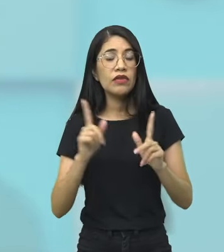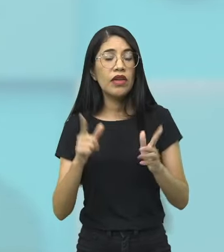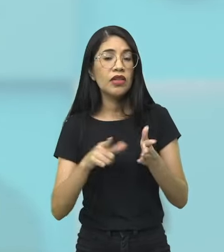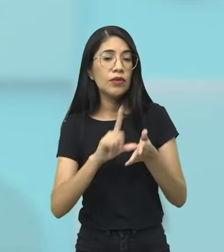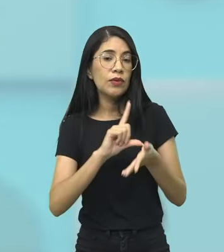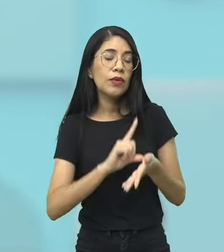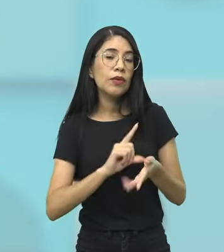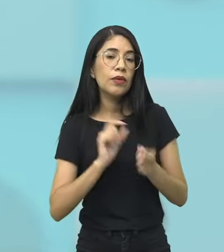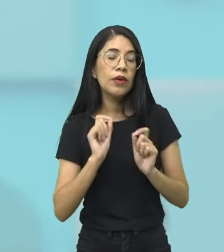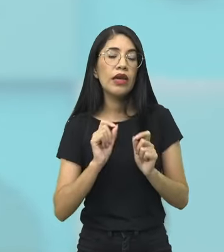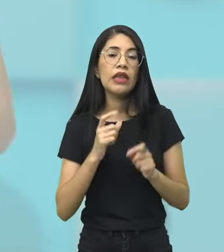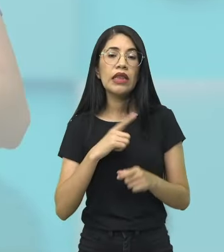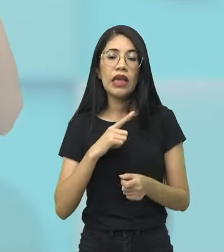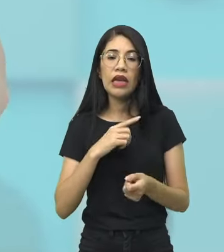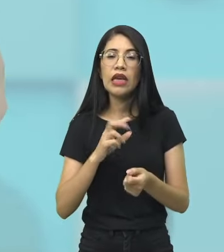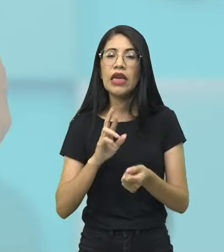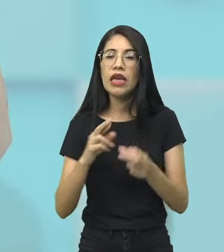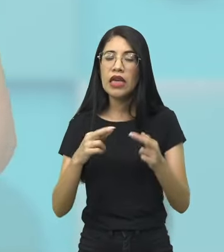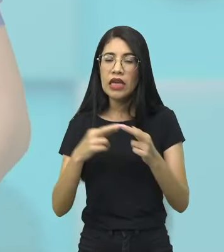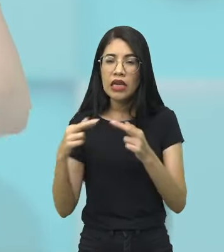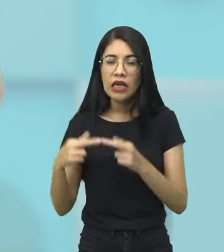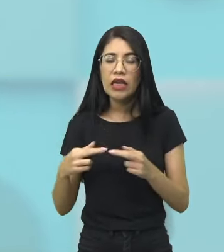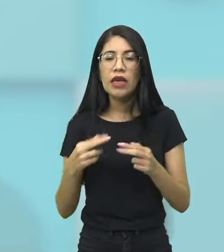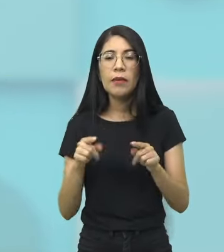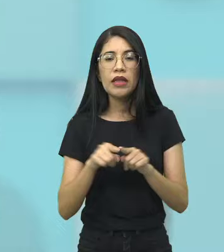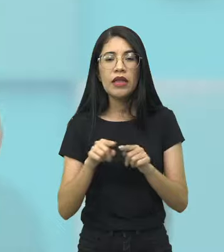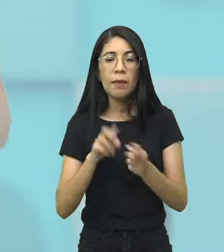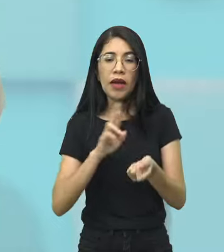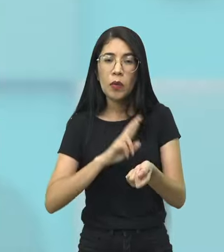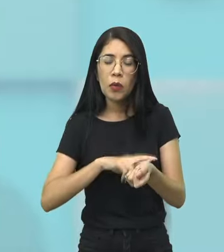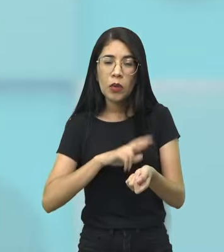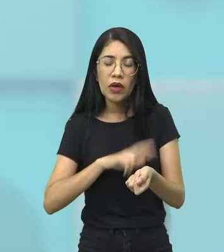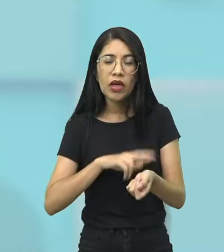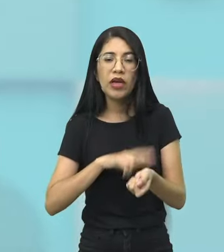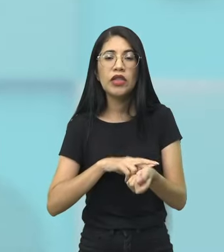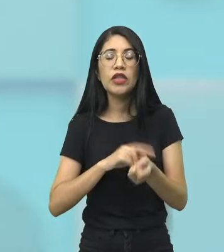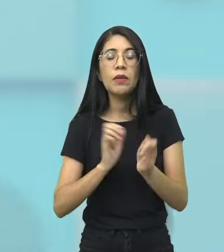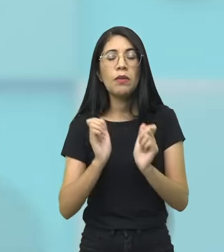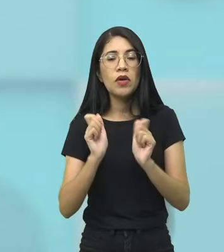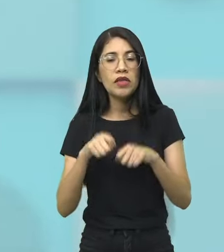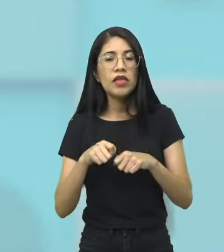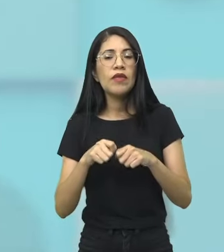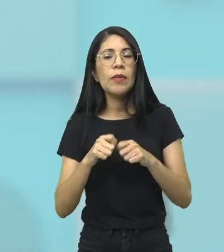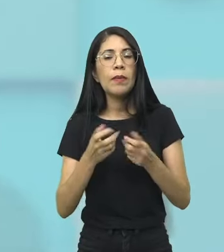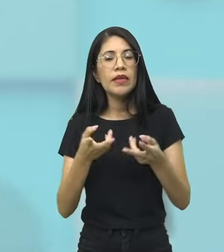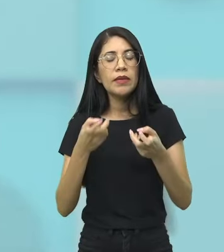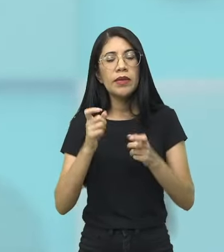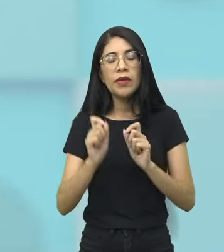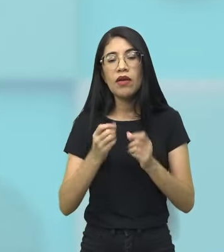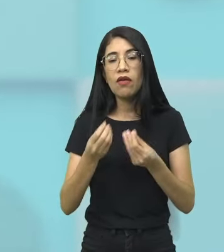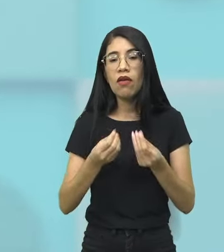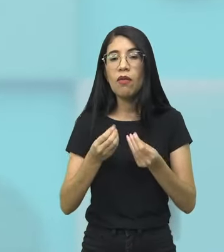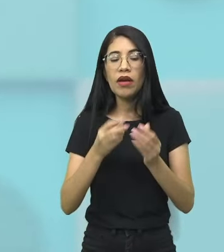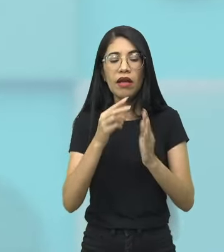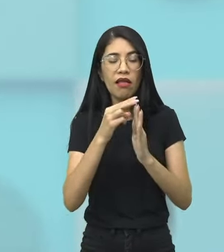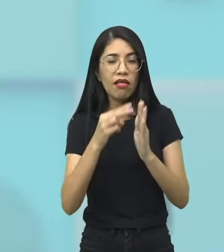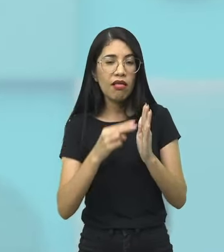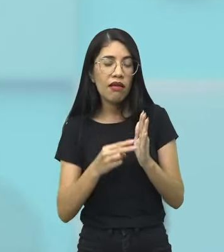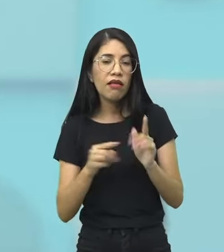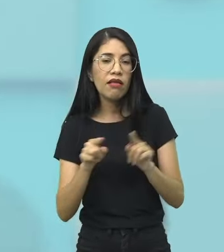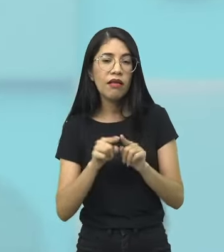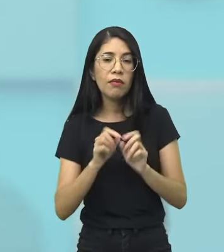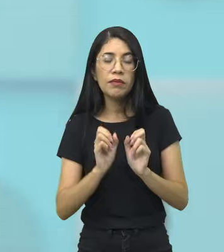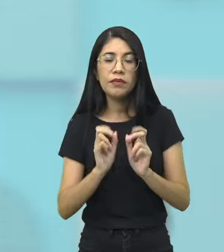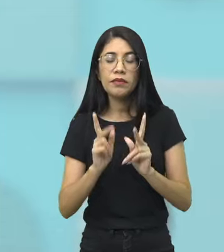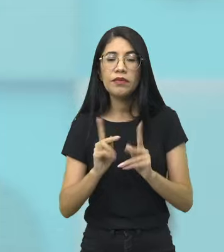lá do Juca, que tem a rima, tem aquela pegada, tanto que tem a cadência. A gente consegue perceber, inclusive na leitura dele.